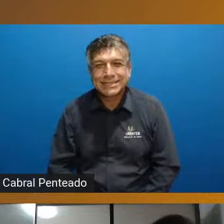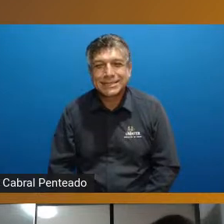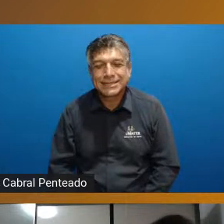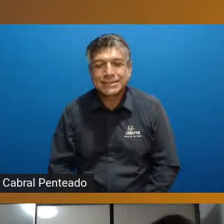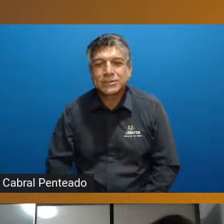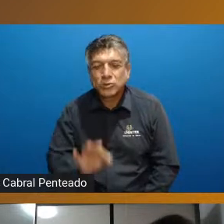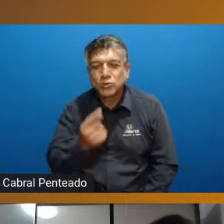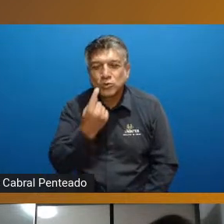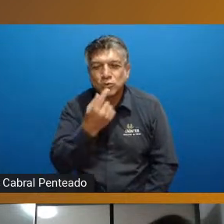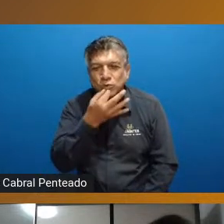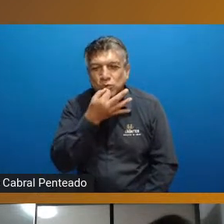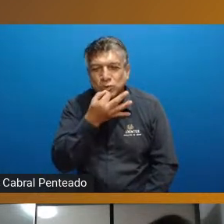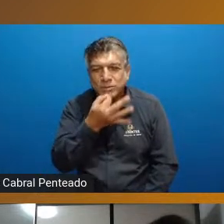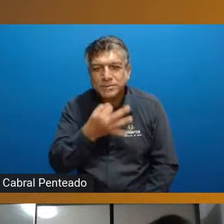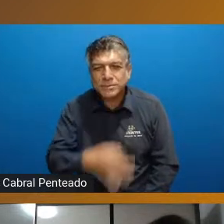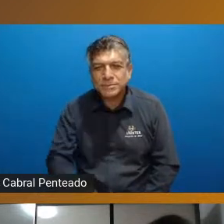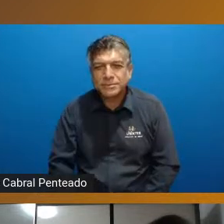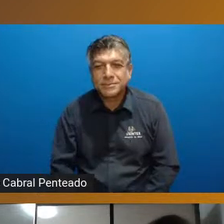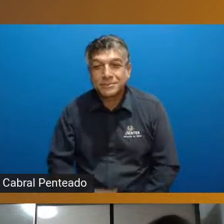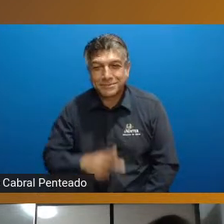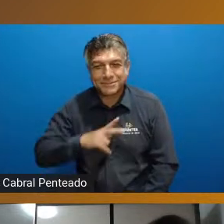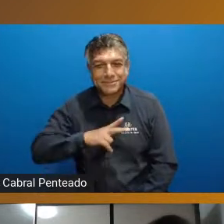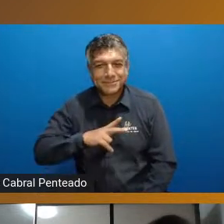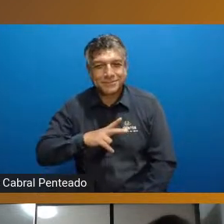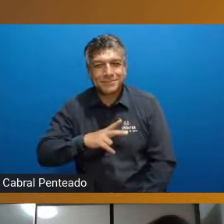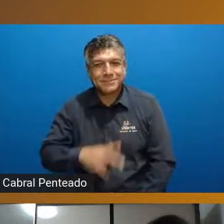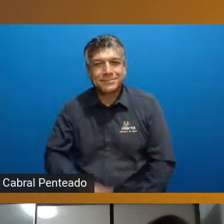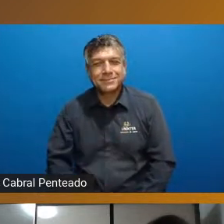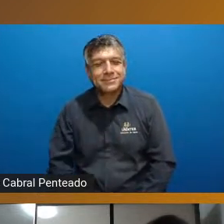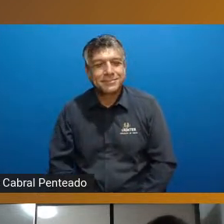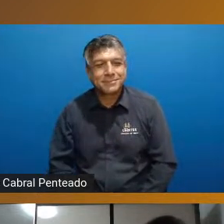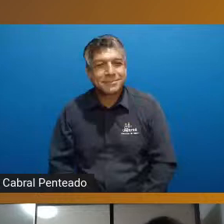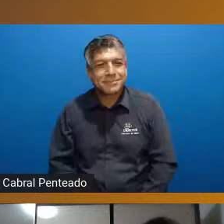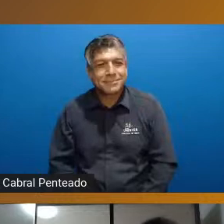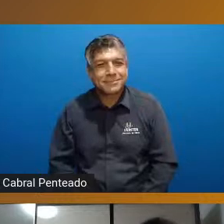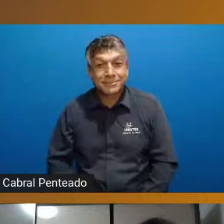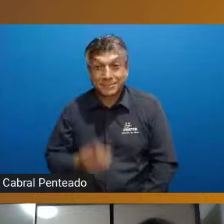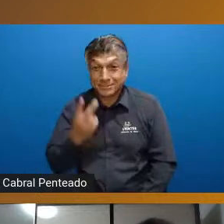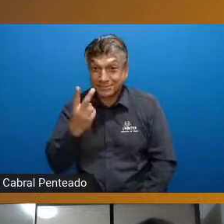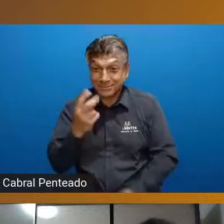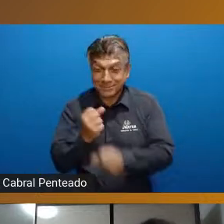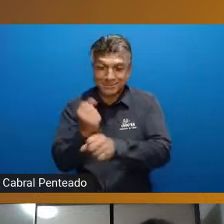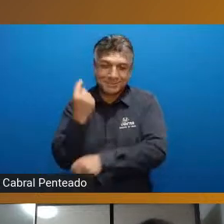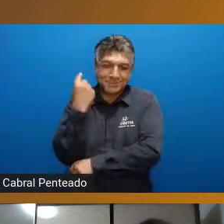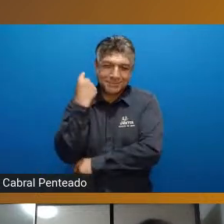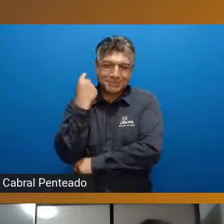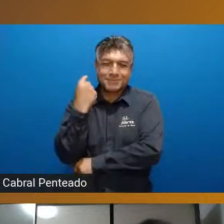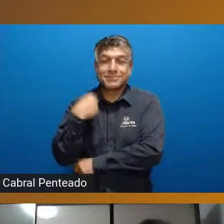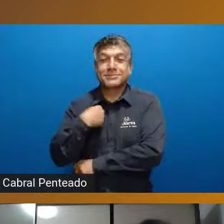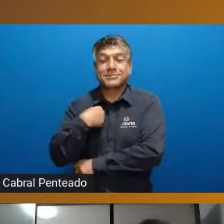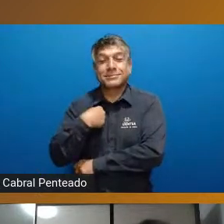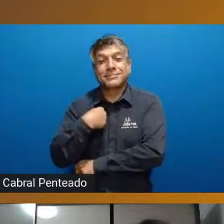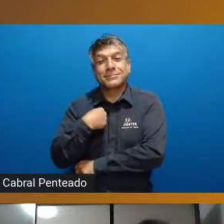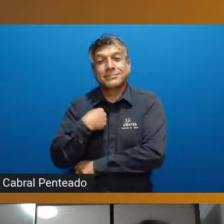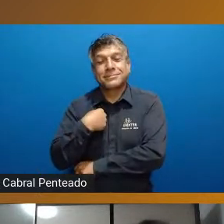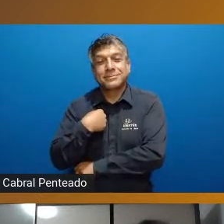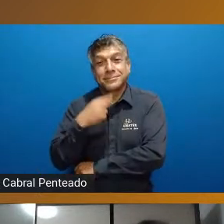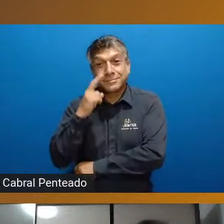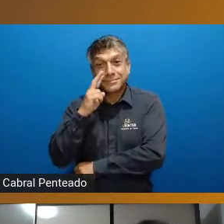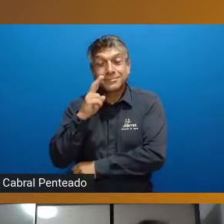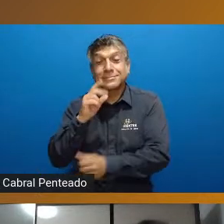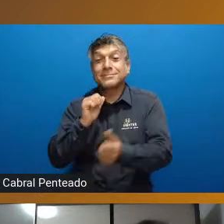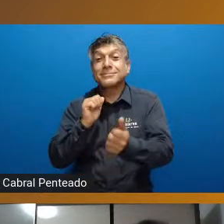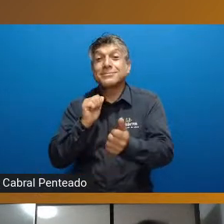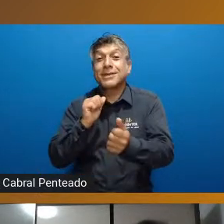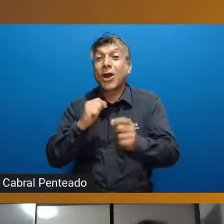comentário um comentário particular né há dois anos atrás eu fui assistir uma uma competição de